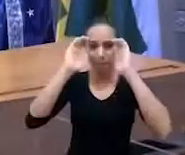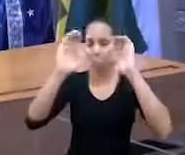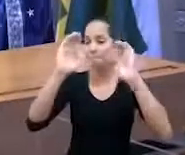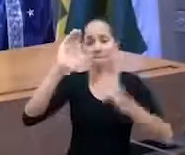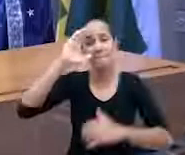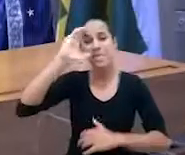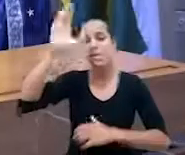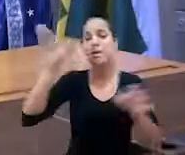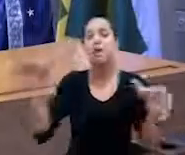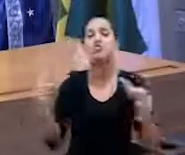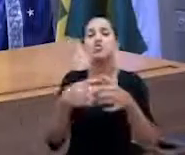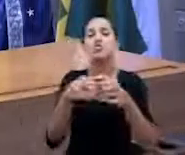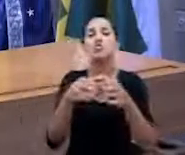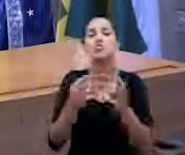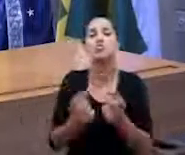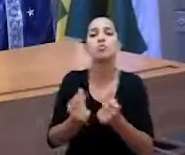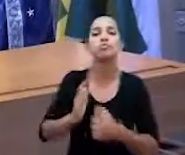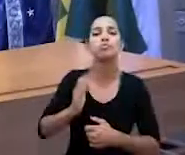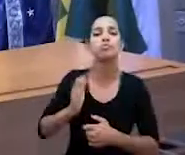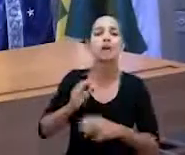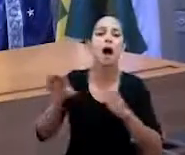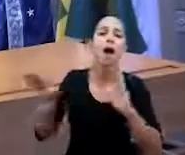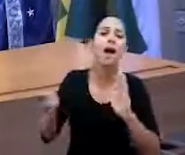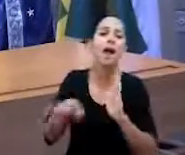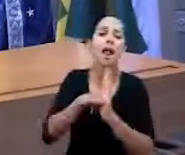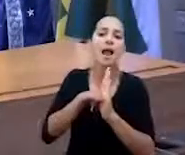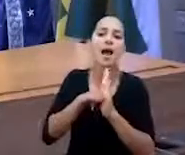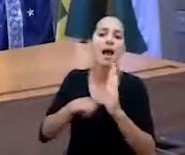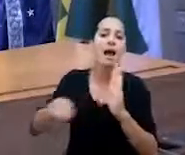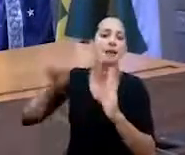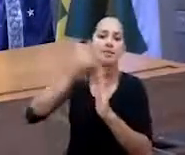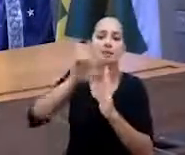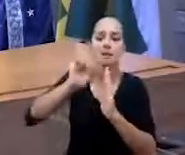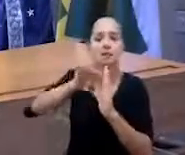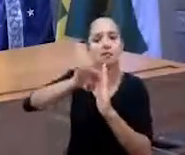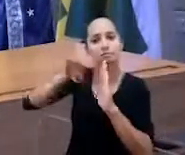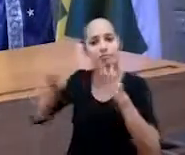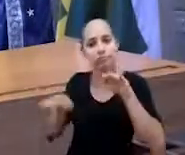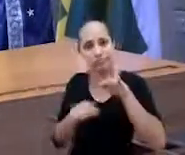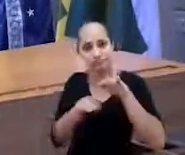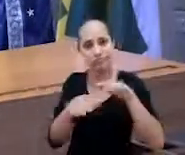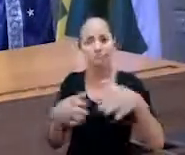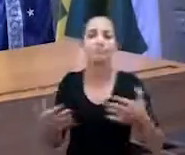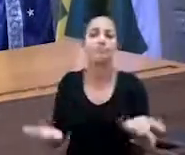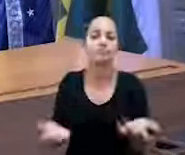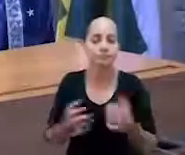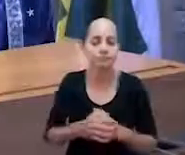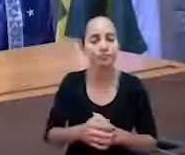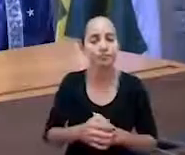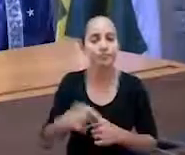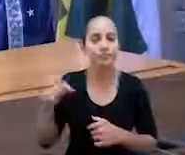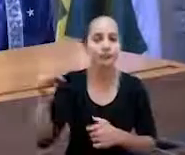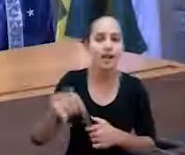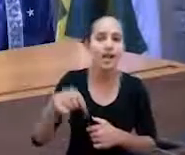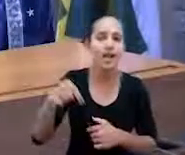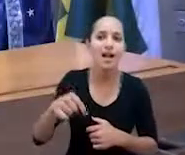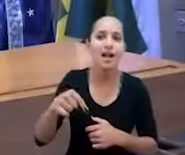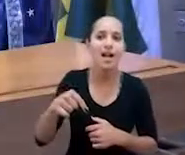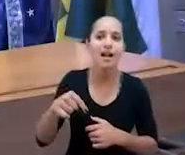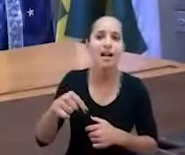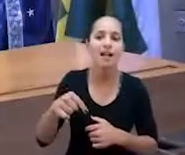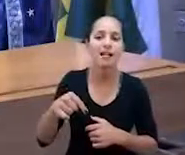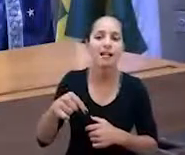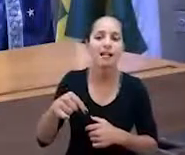Porque a cidade aqui é formada, já se disse, pegou esse... De que aqui é cabeça, tronco e